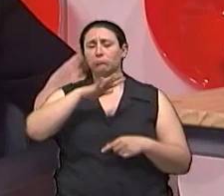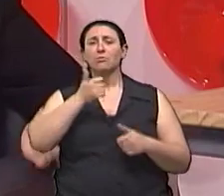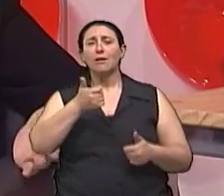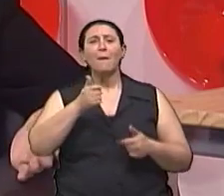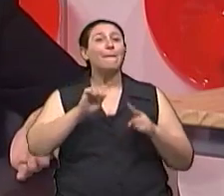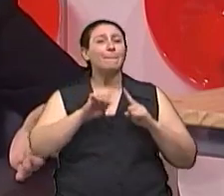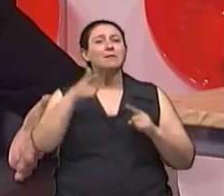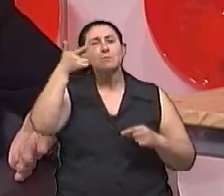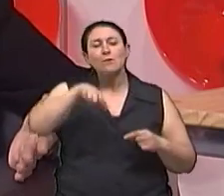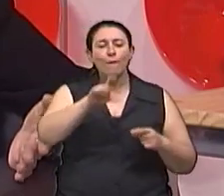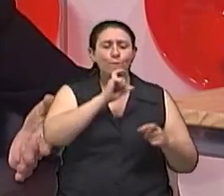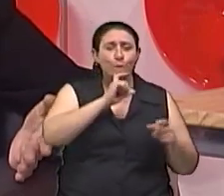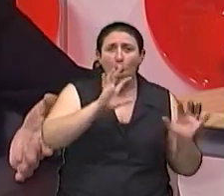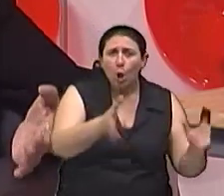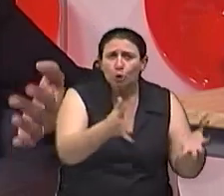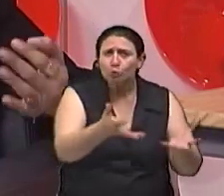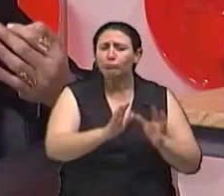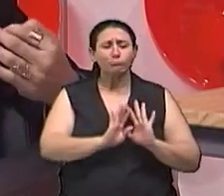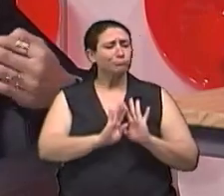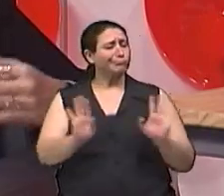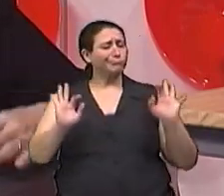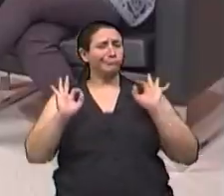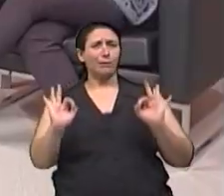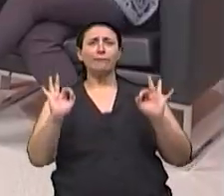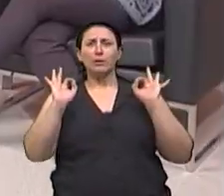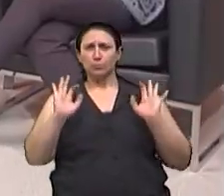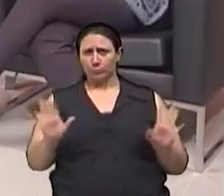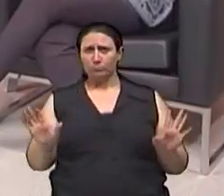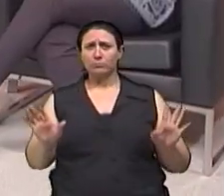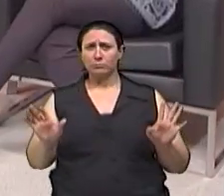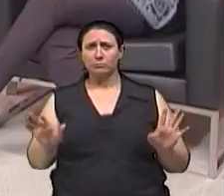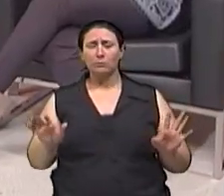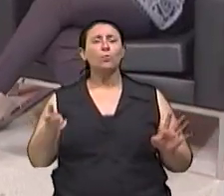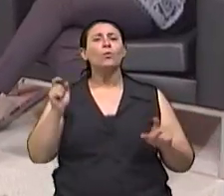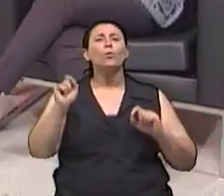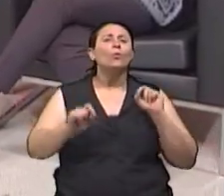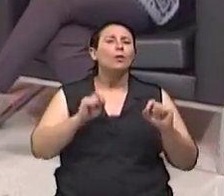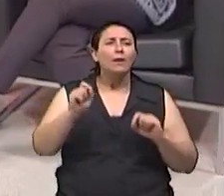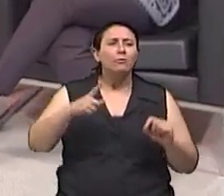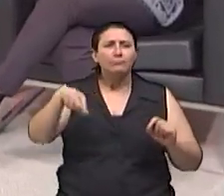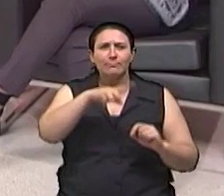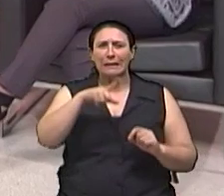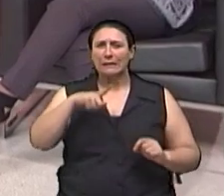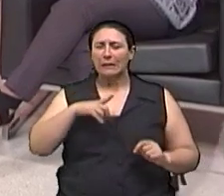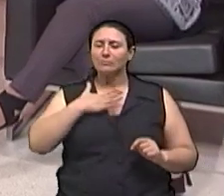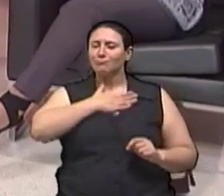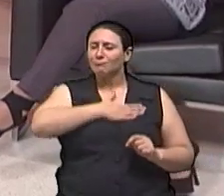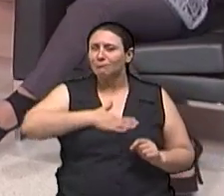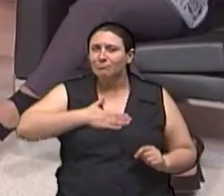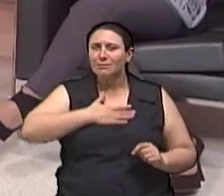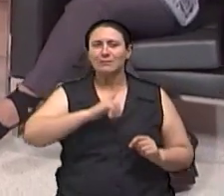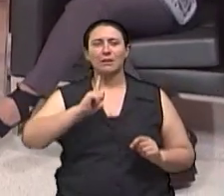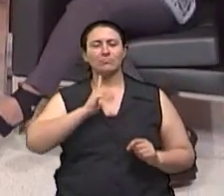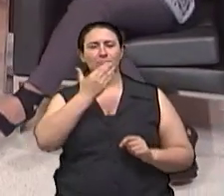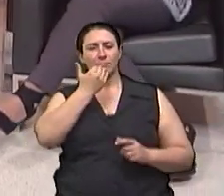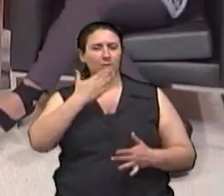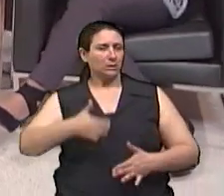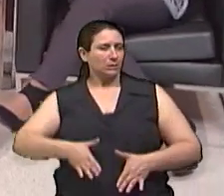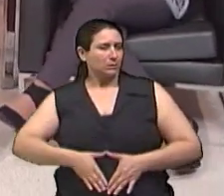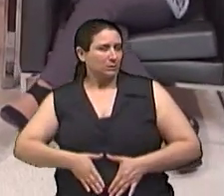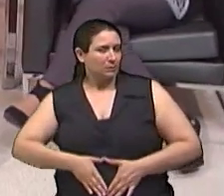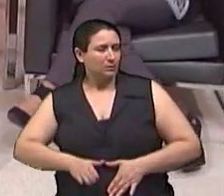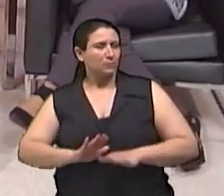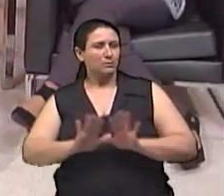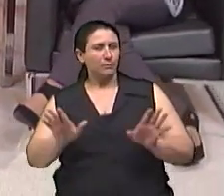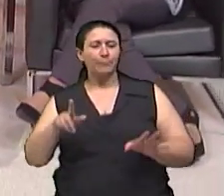e nós estamos com o prato perfeito Exatamente E aonde vai da saciedade, vai nutrir adequadamente, vai, a pessoa vai